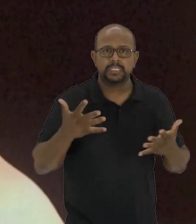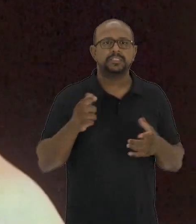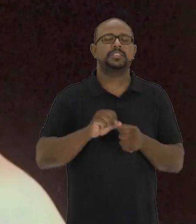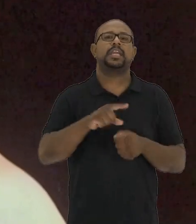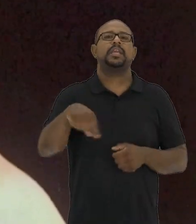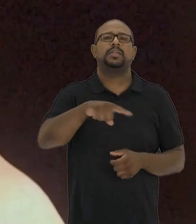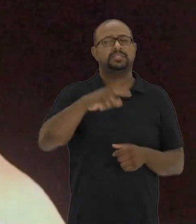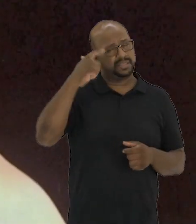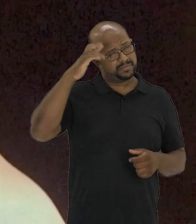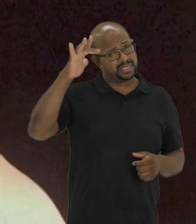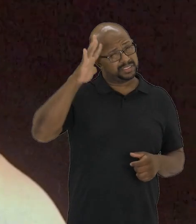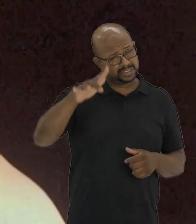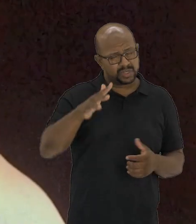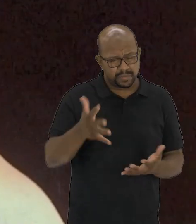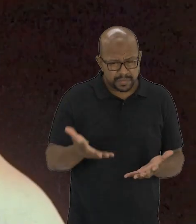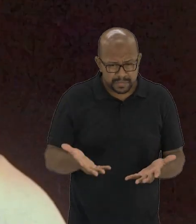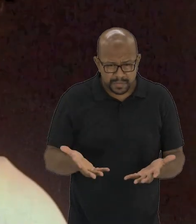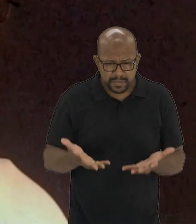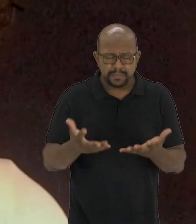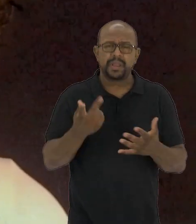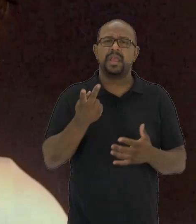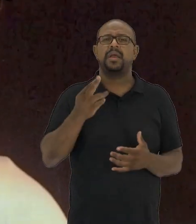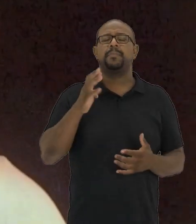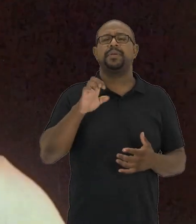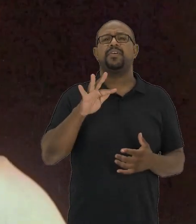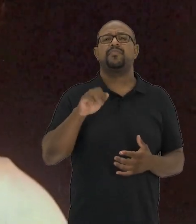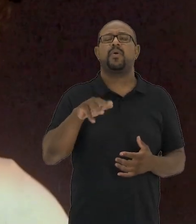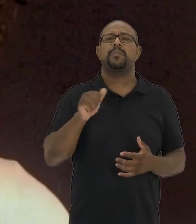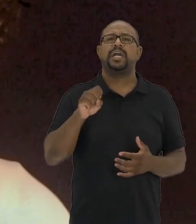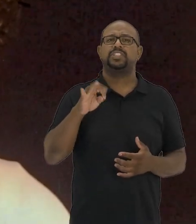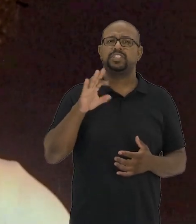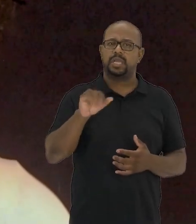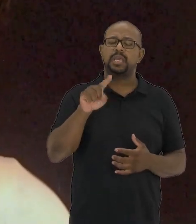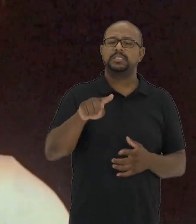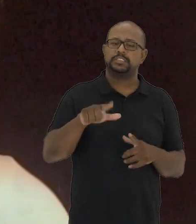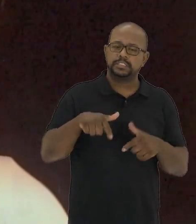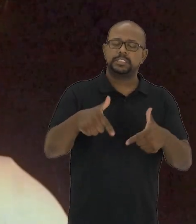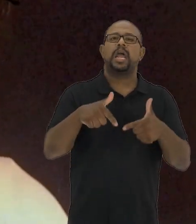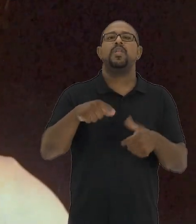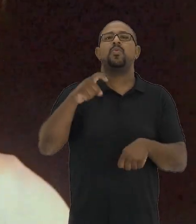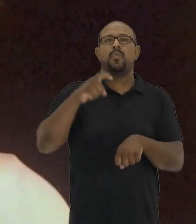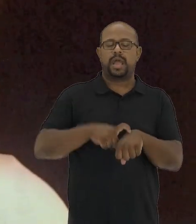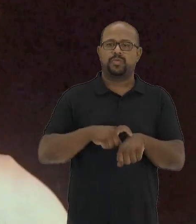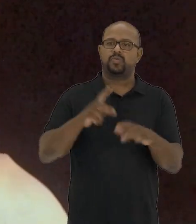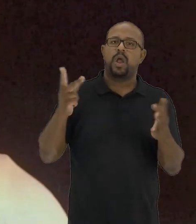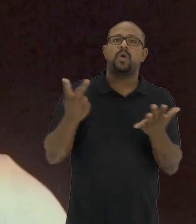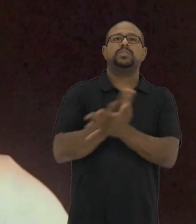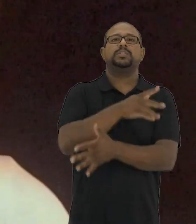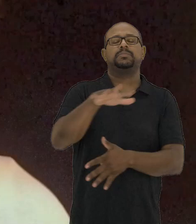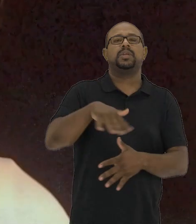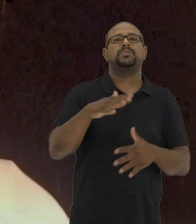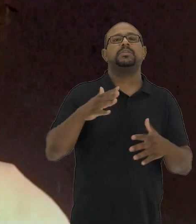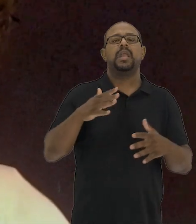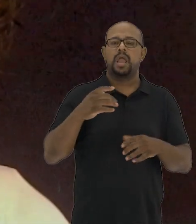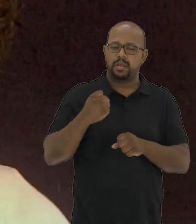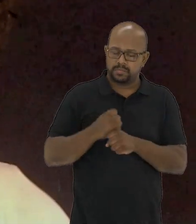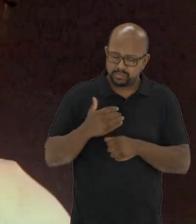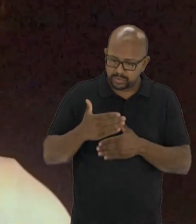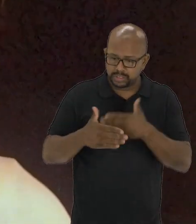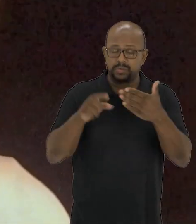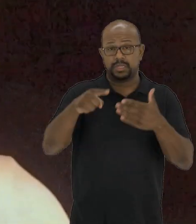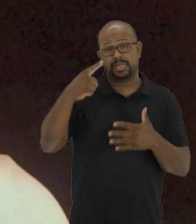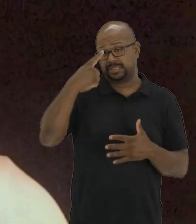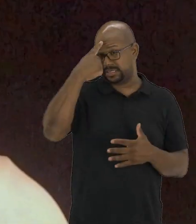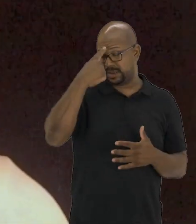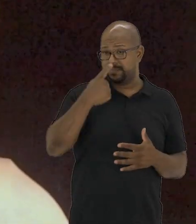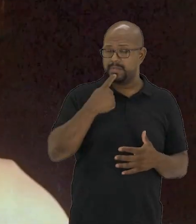essa? Imaginem essa ação como uma grande construção performática que se dá no ato, no acontecimento,